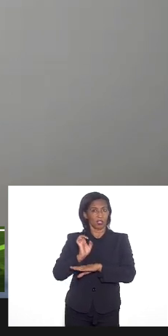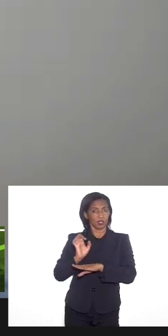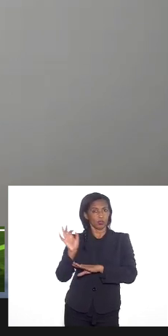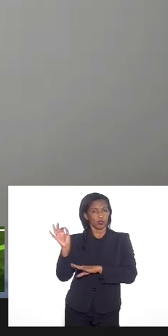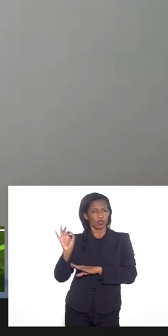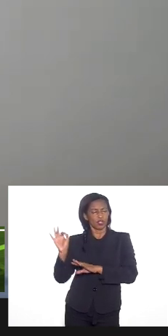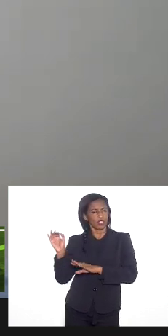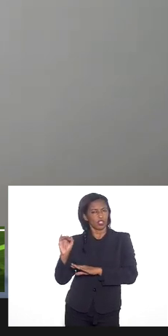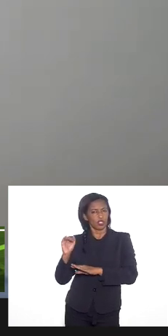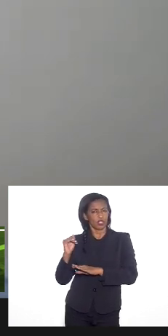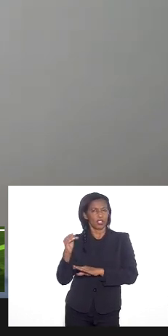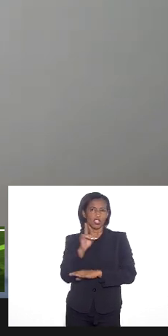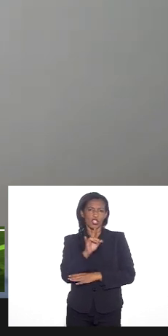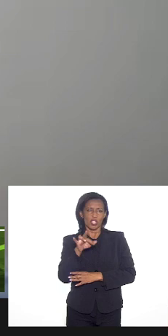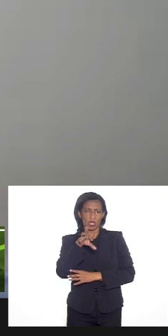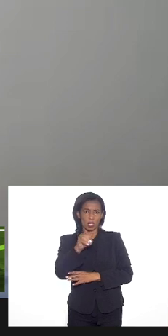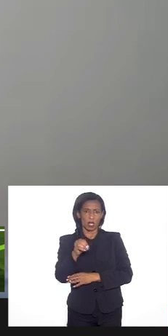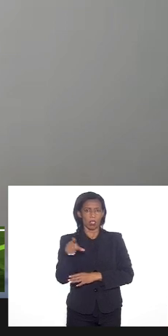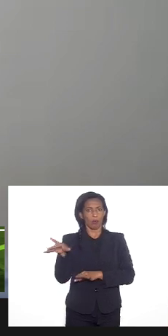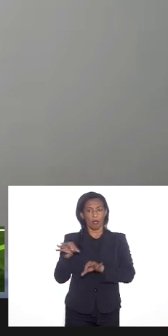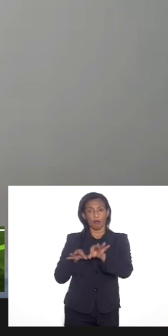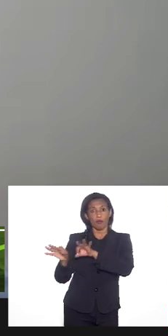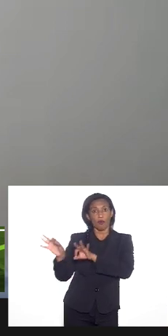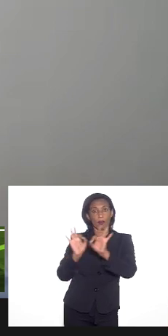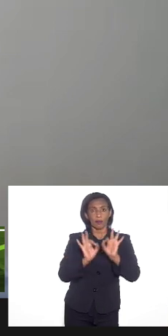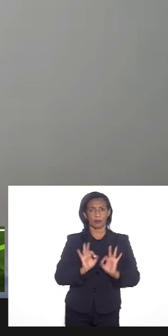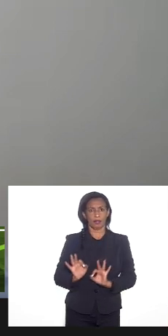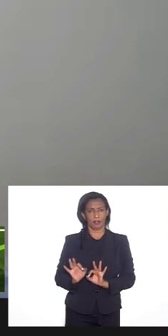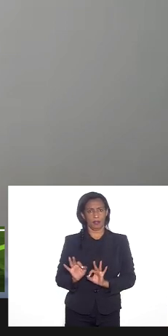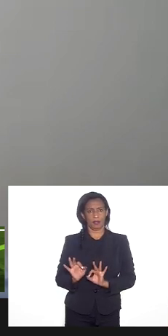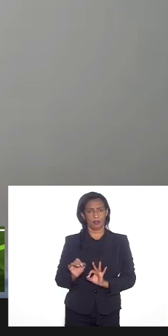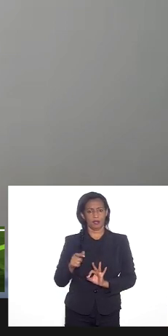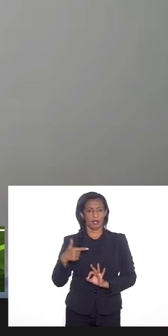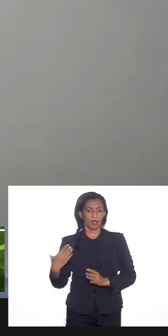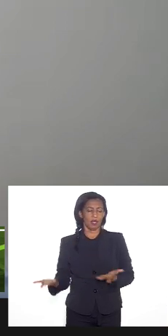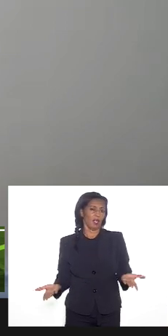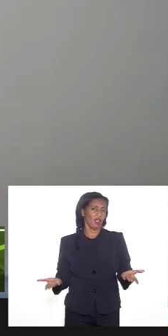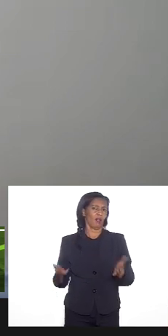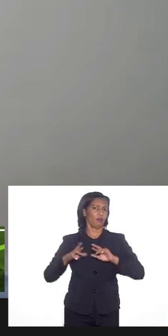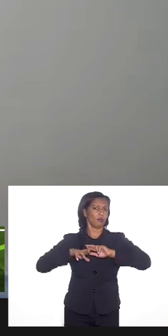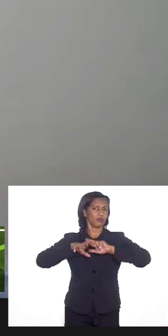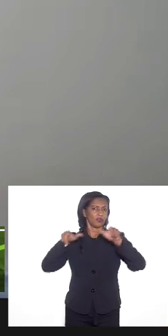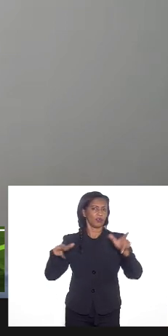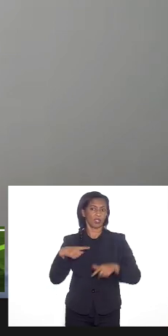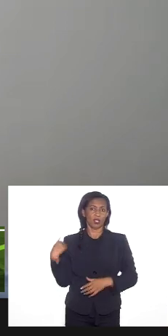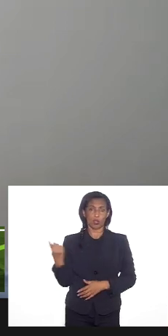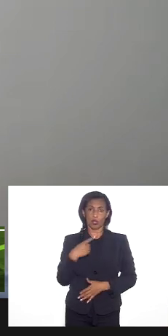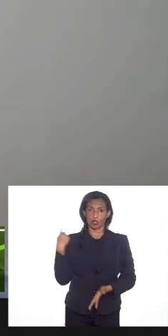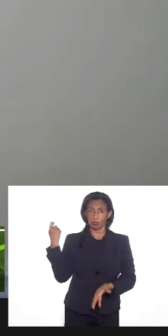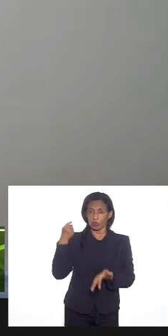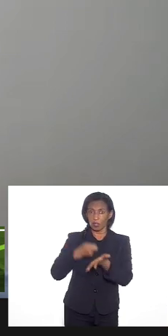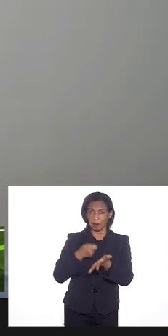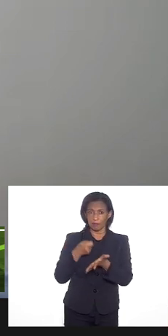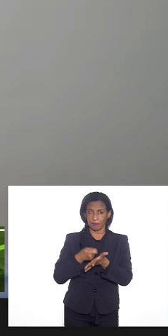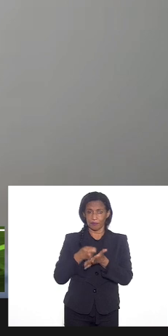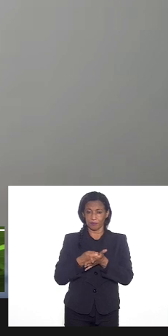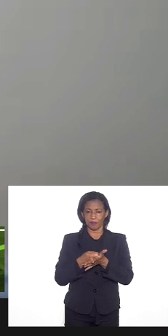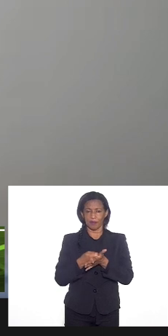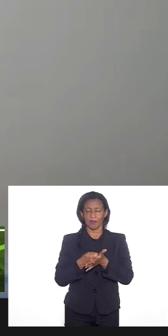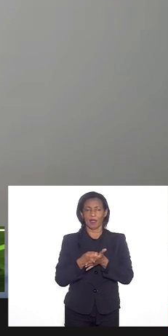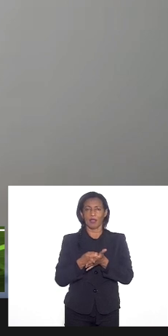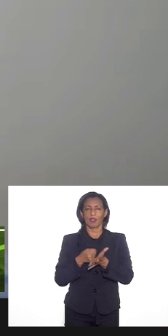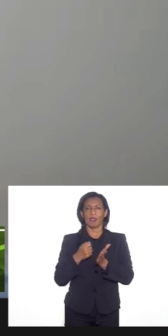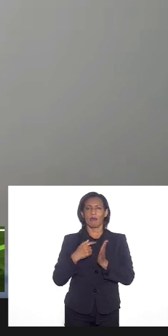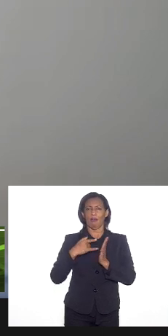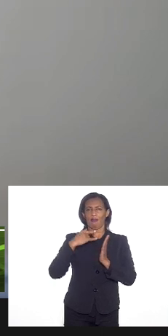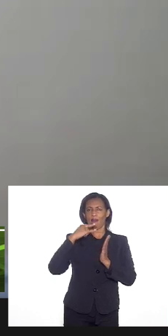formalidade em muitos aspectos é uma formalidade é uma artificialidade porque nós temos garantido na carta magna que as